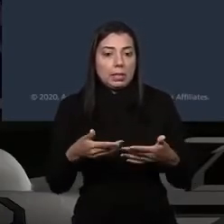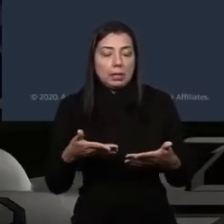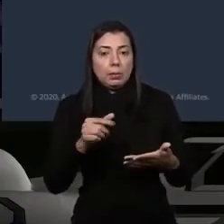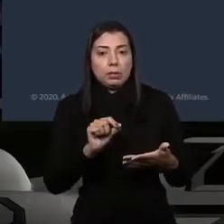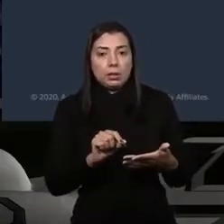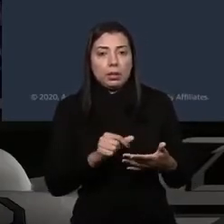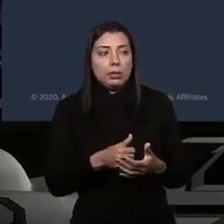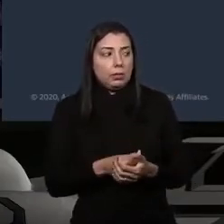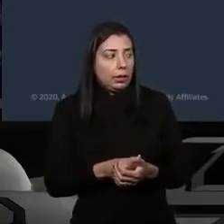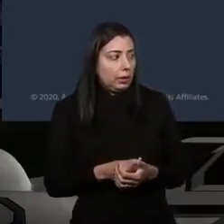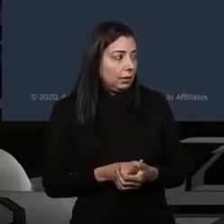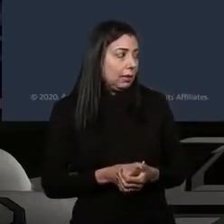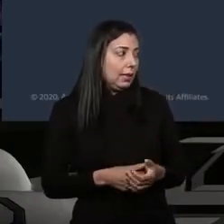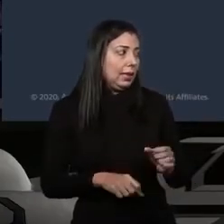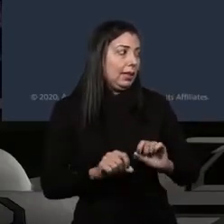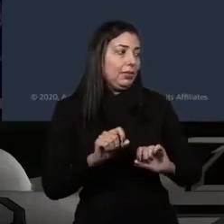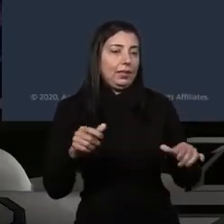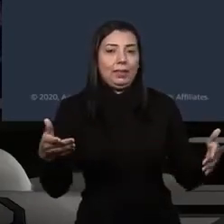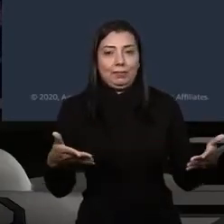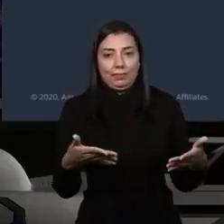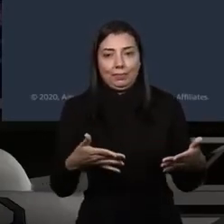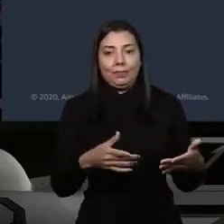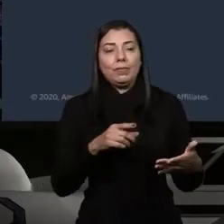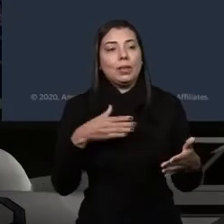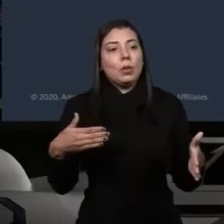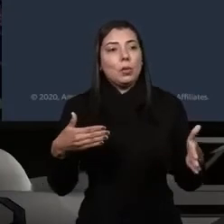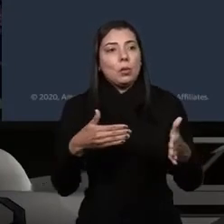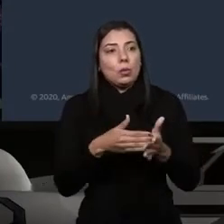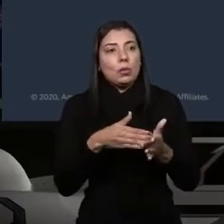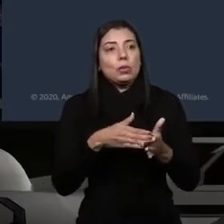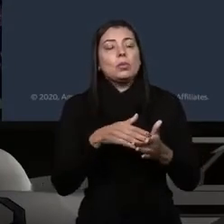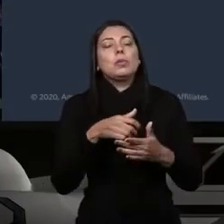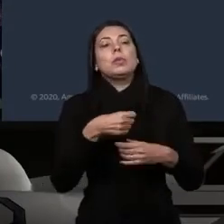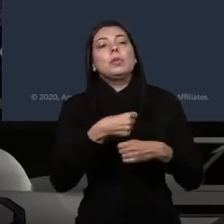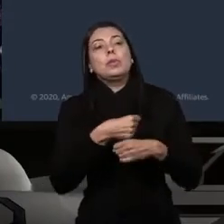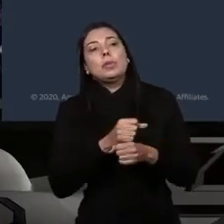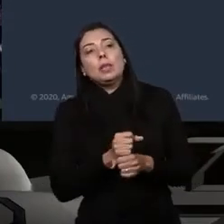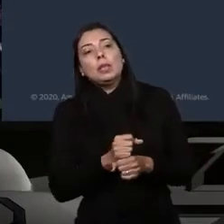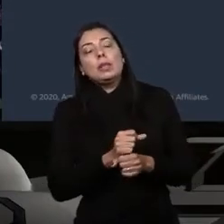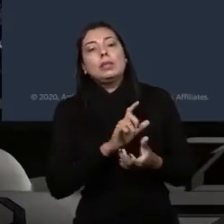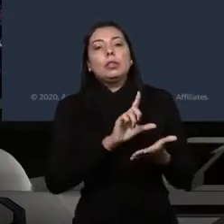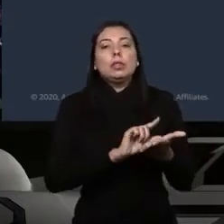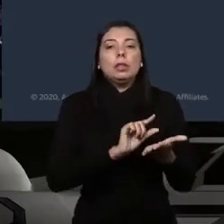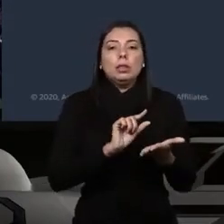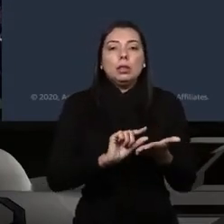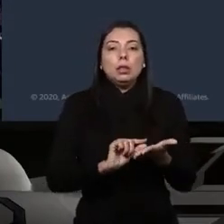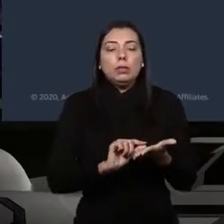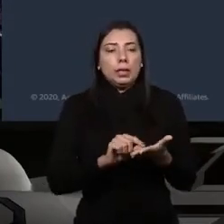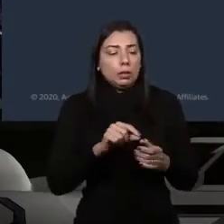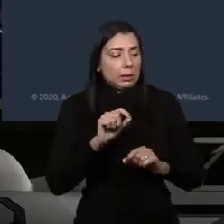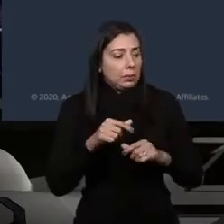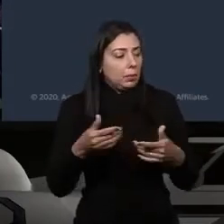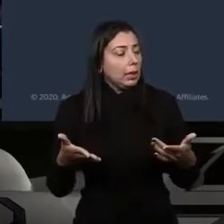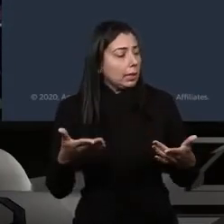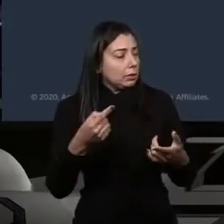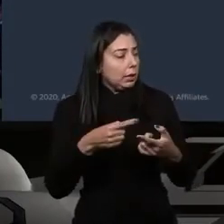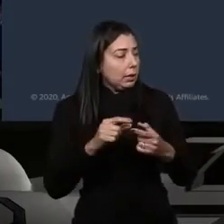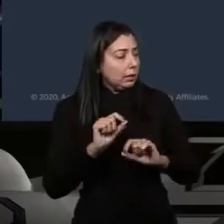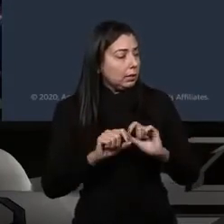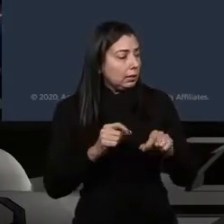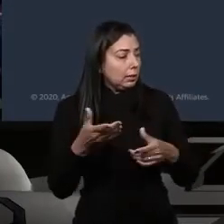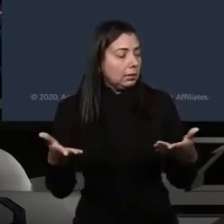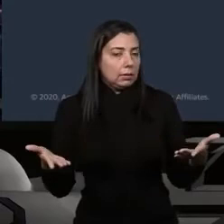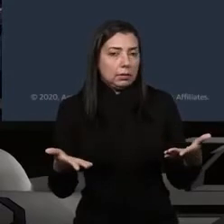nesse último ano e meio, a digitalização, ela realmente tomou conta de quase todos os